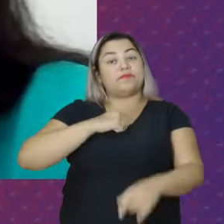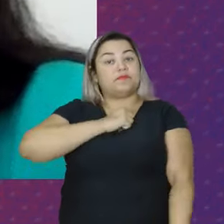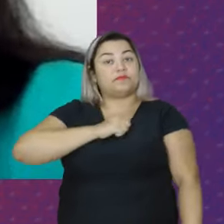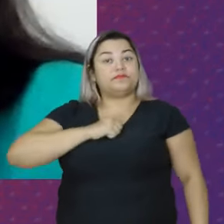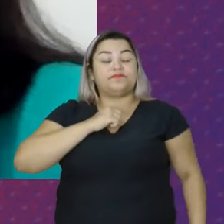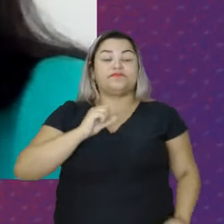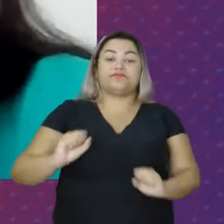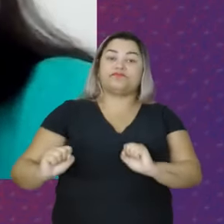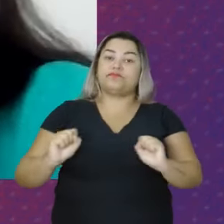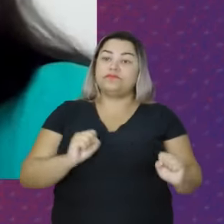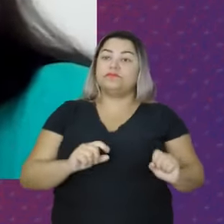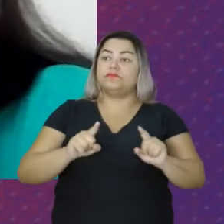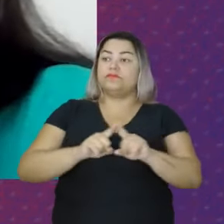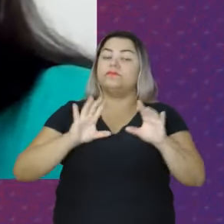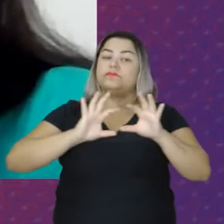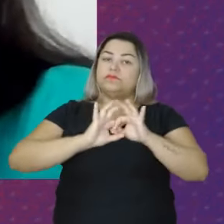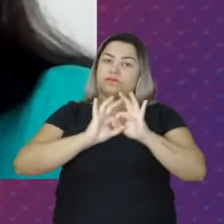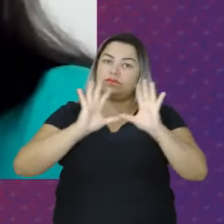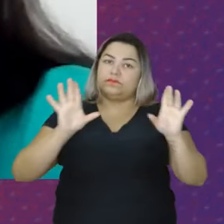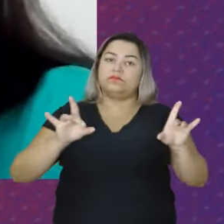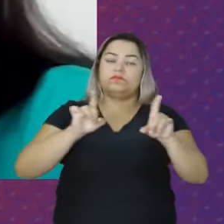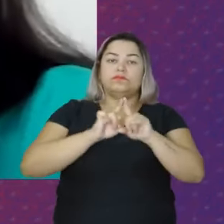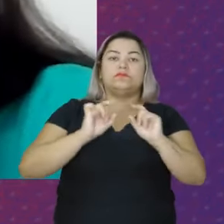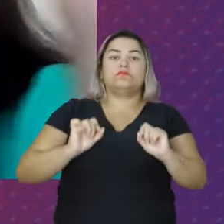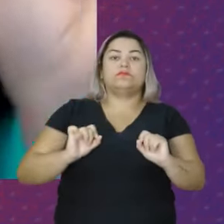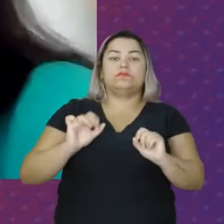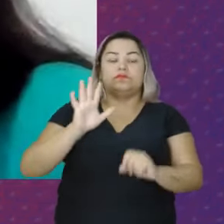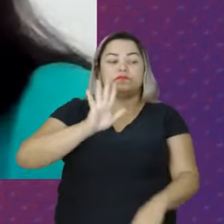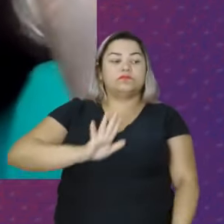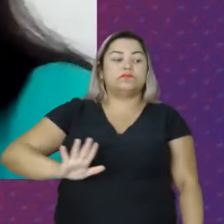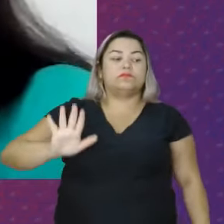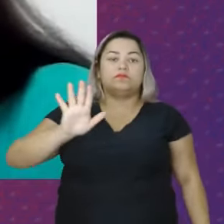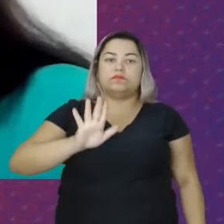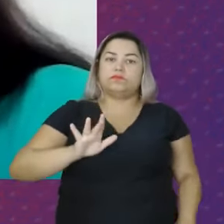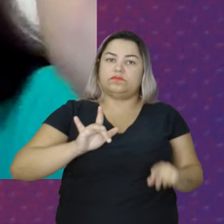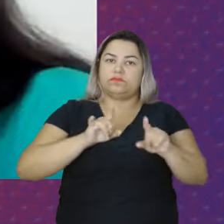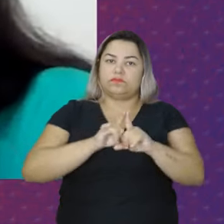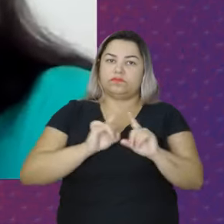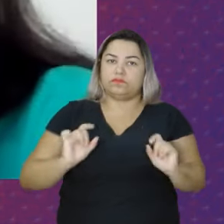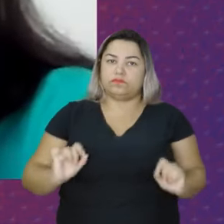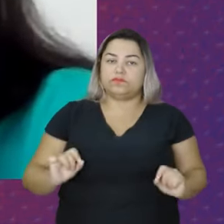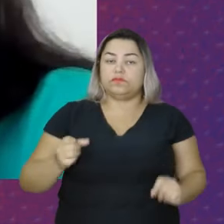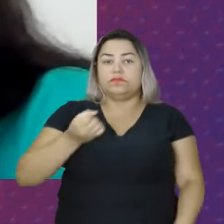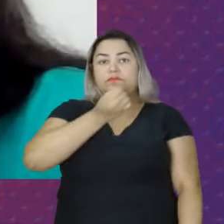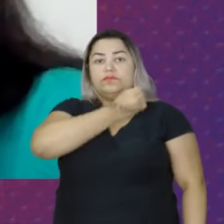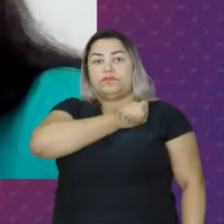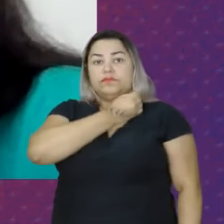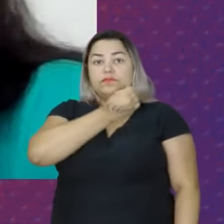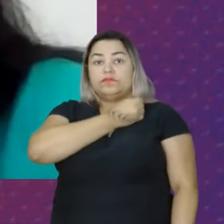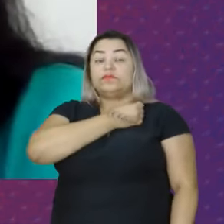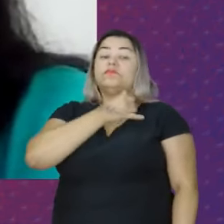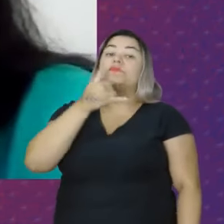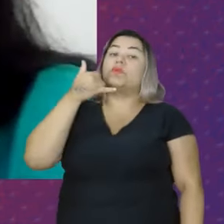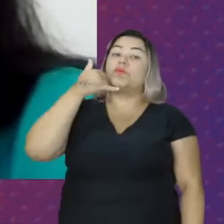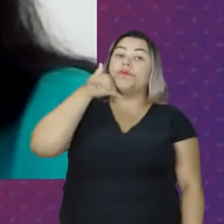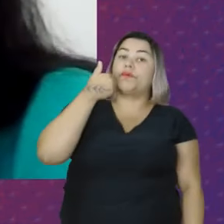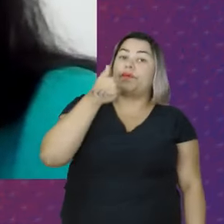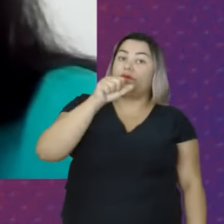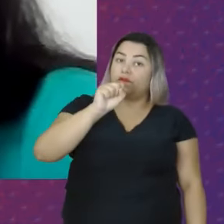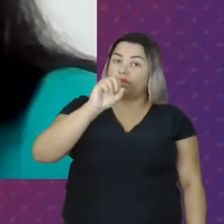Executivo A disponibilizar Em âmbito nacional Esse tridígito Que é o número telefônico 180